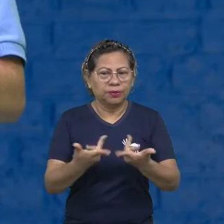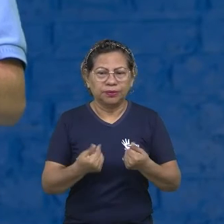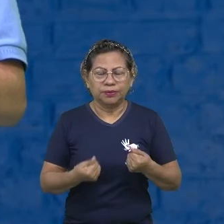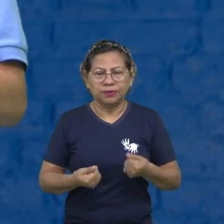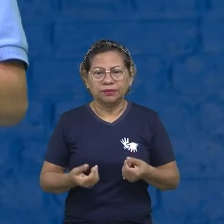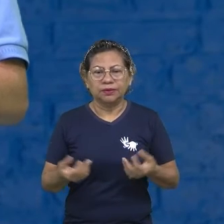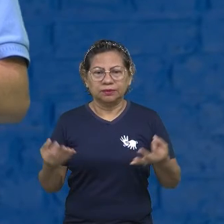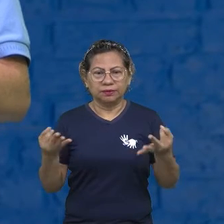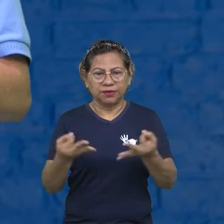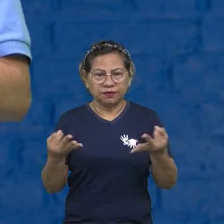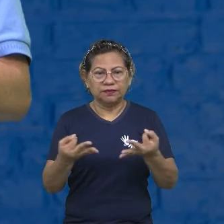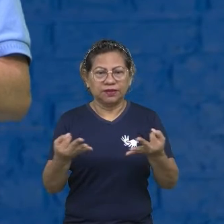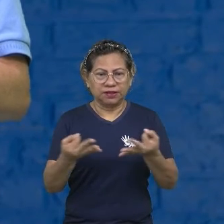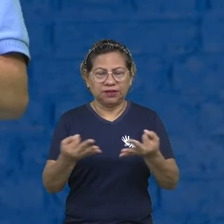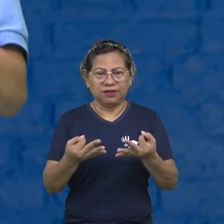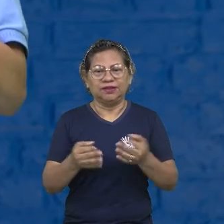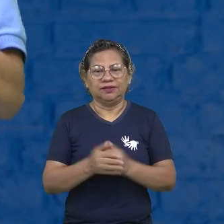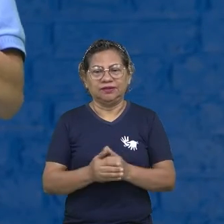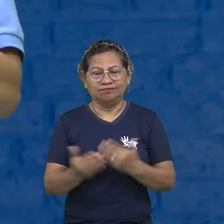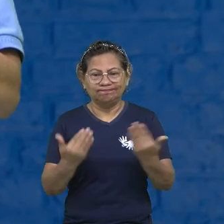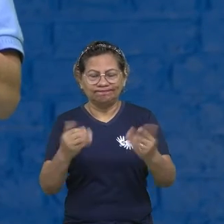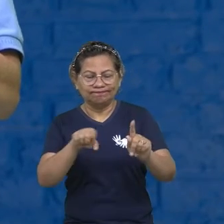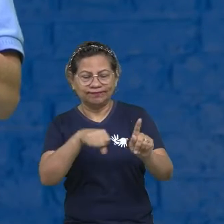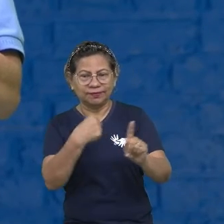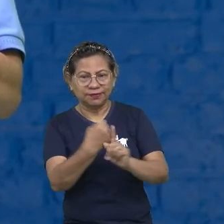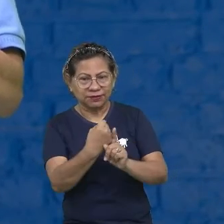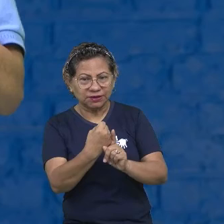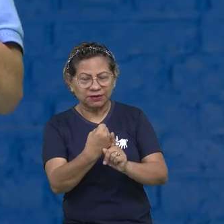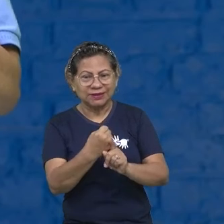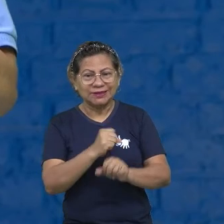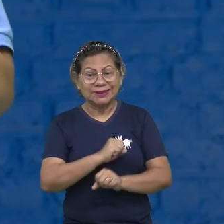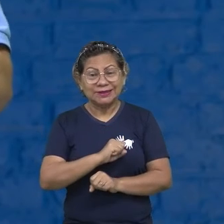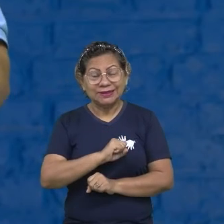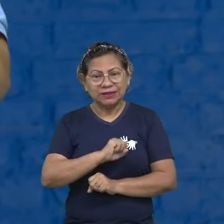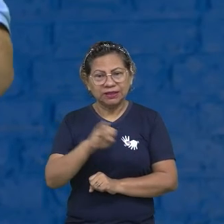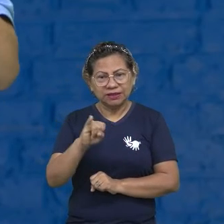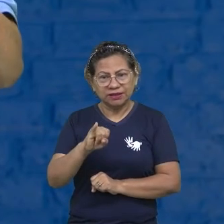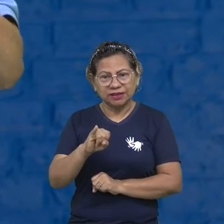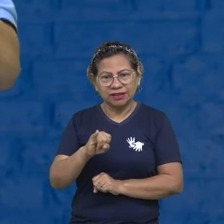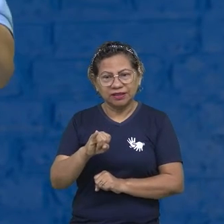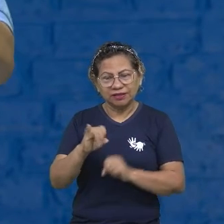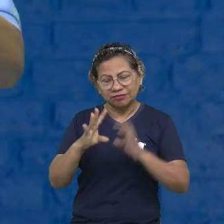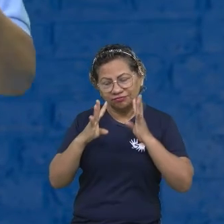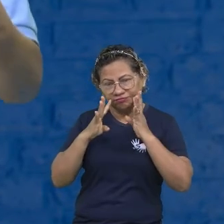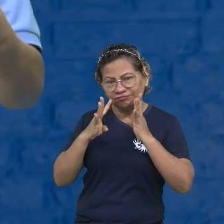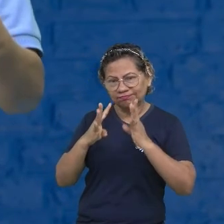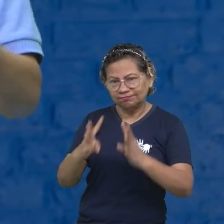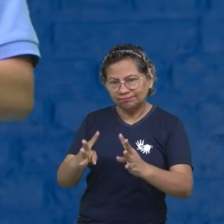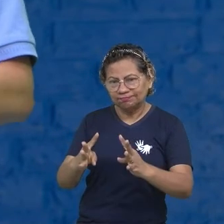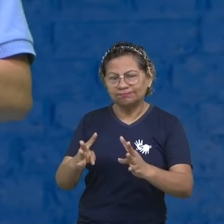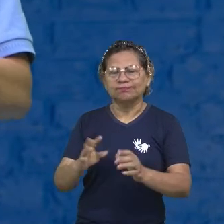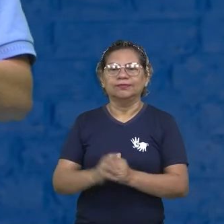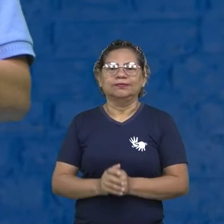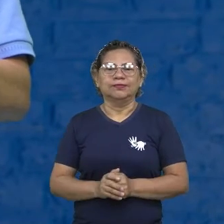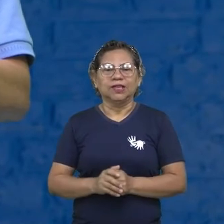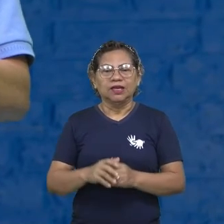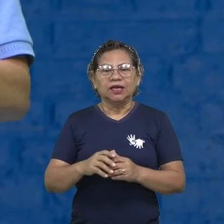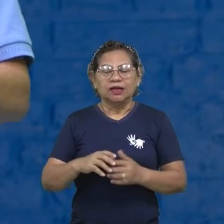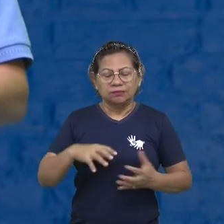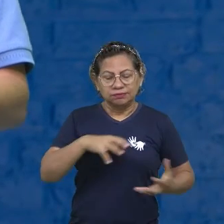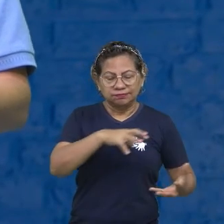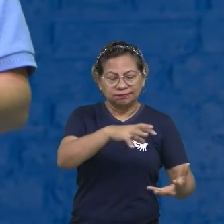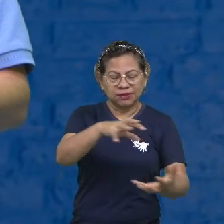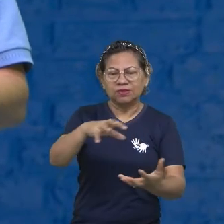mesmo, o psicossocial, se nós prestarmos atenção, é assim clareia o mundo. Não só